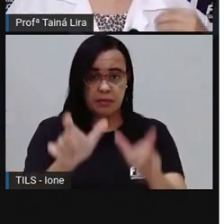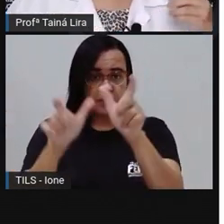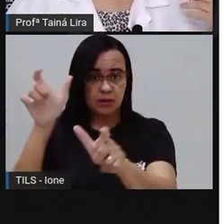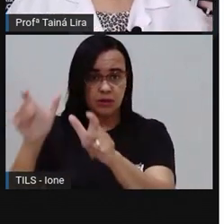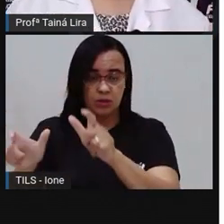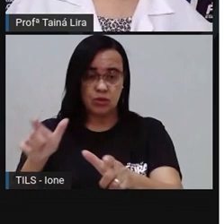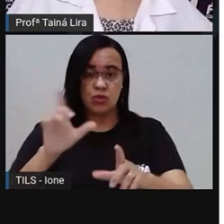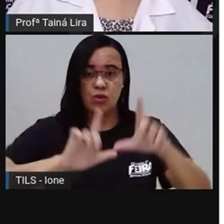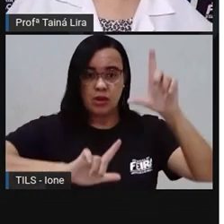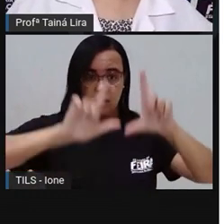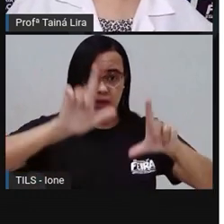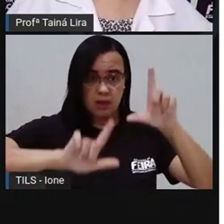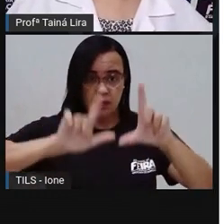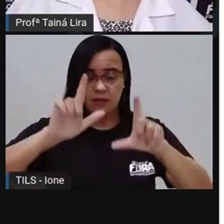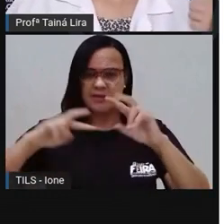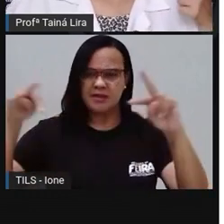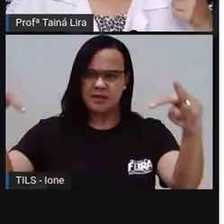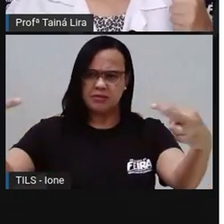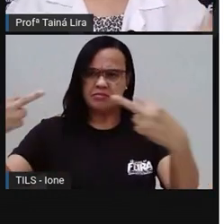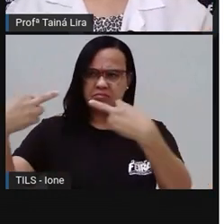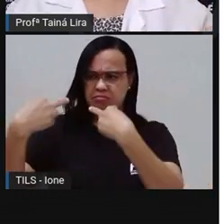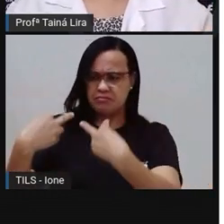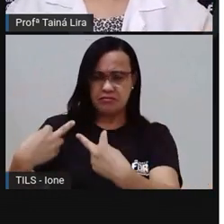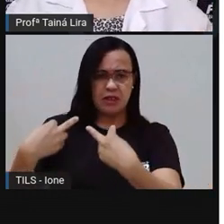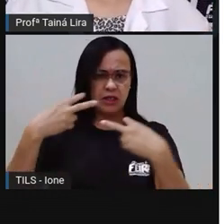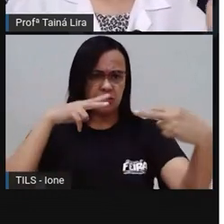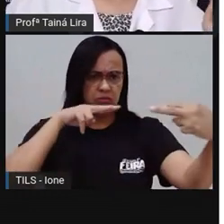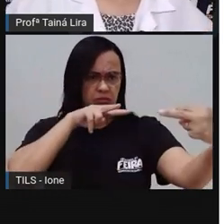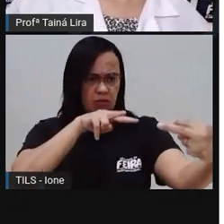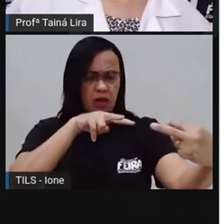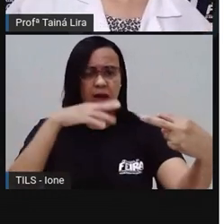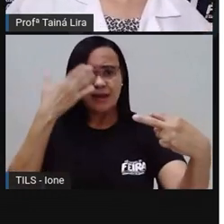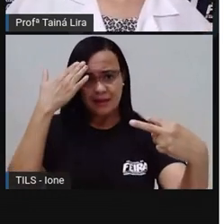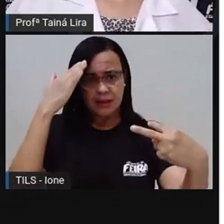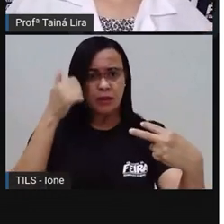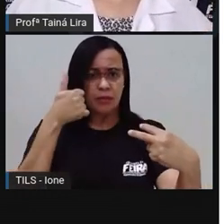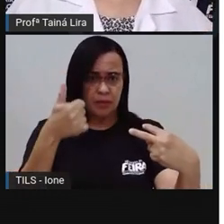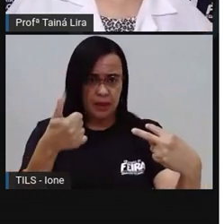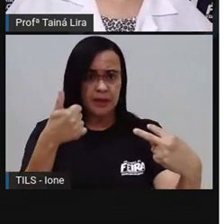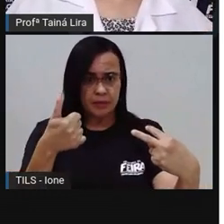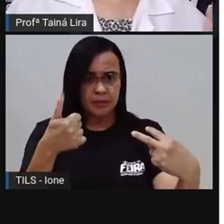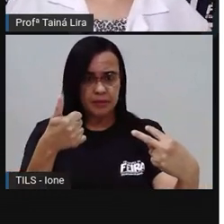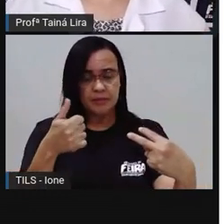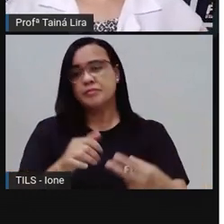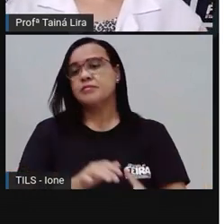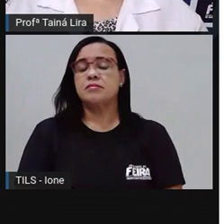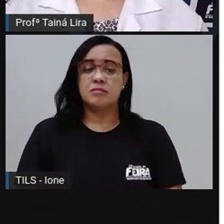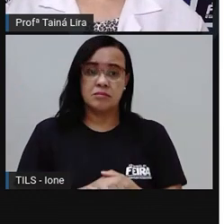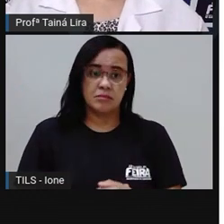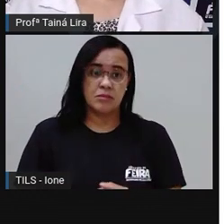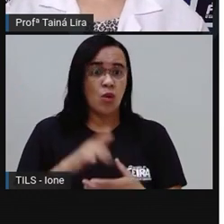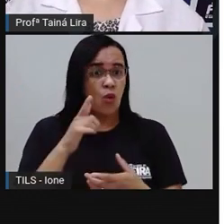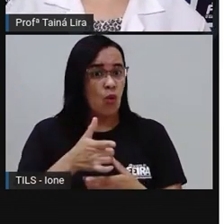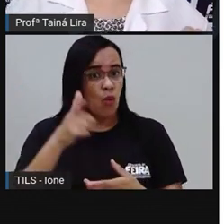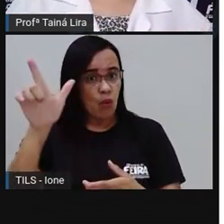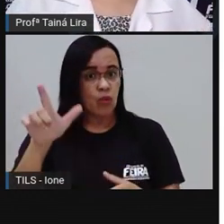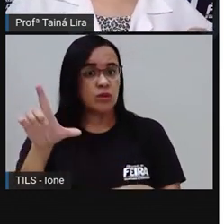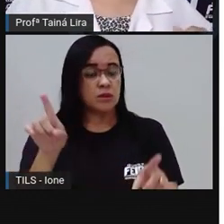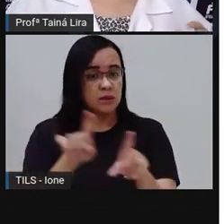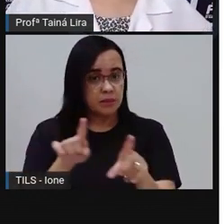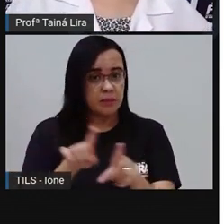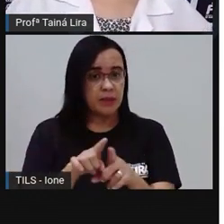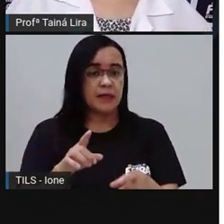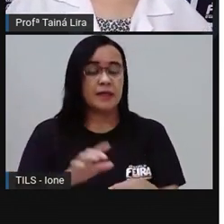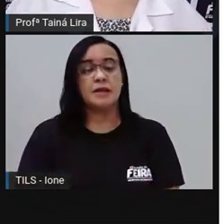esse vídeo entenderam o que eu estou falando? Certo? E olha lá, tem uma outra questão aqui que nós vamos